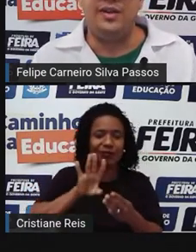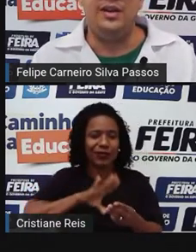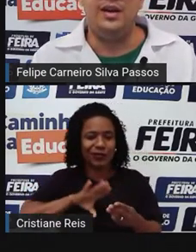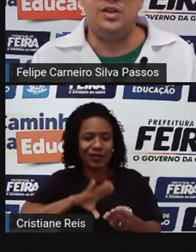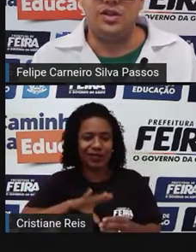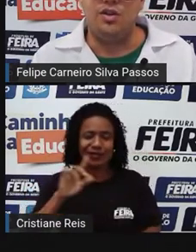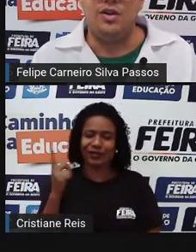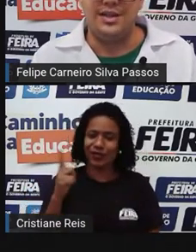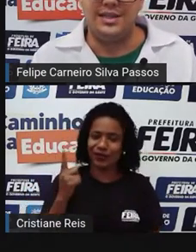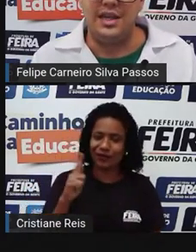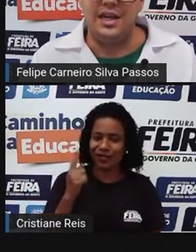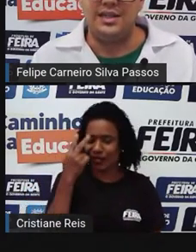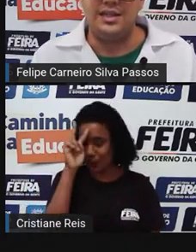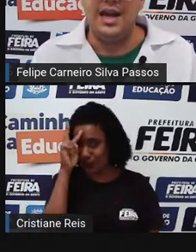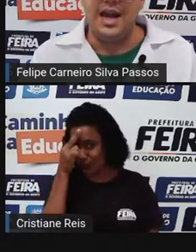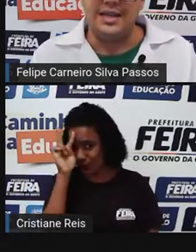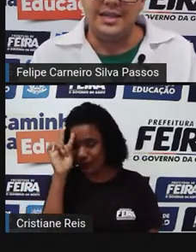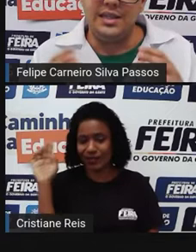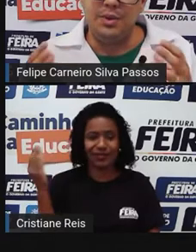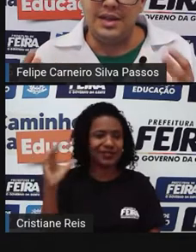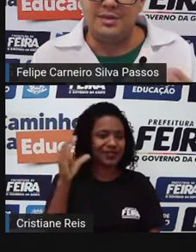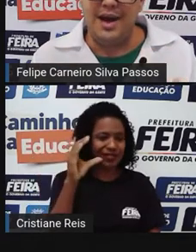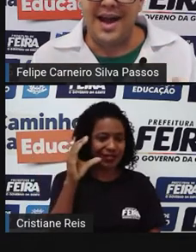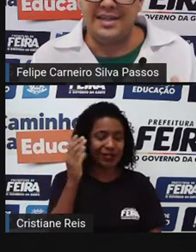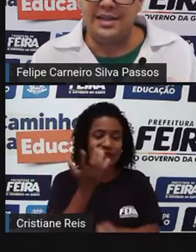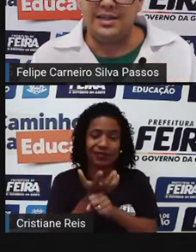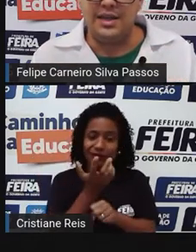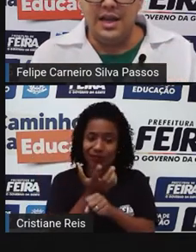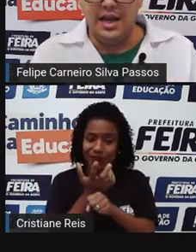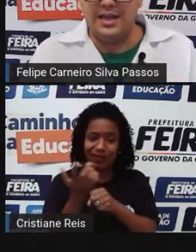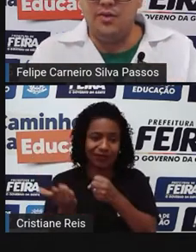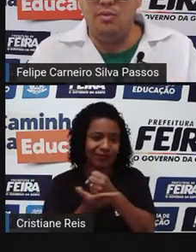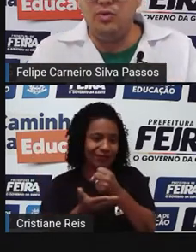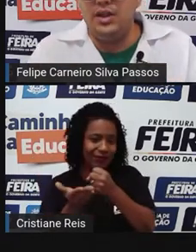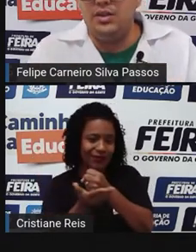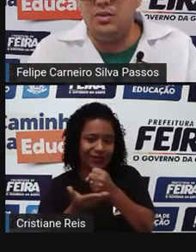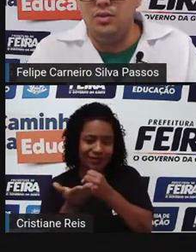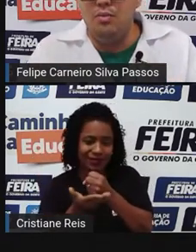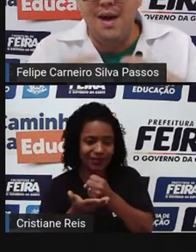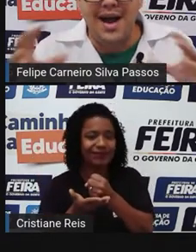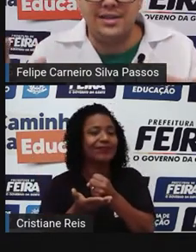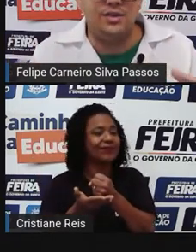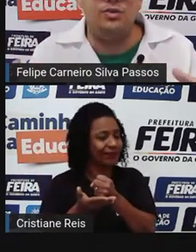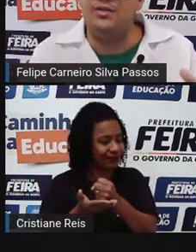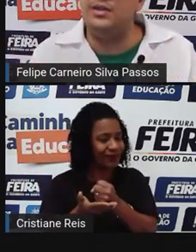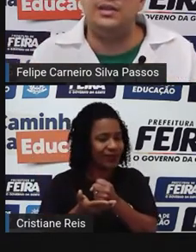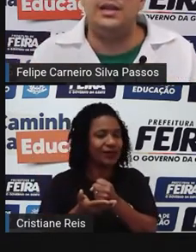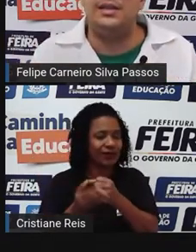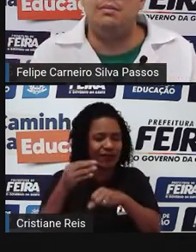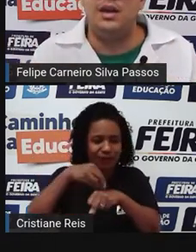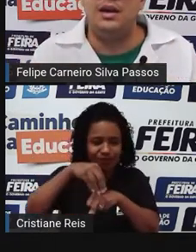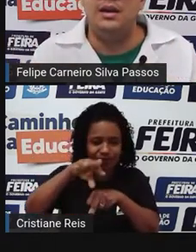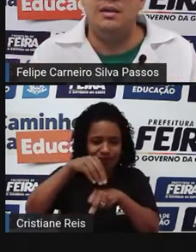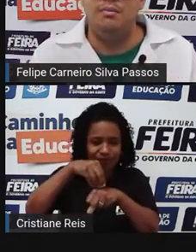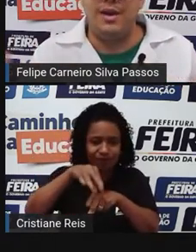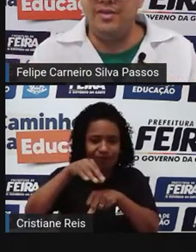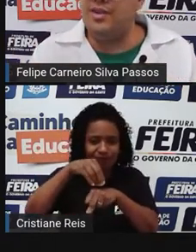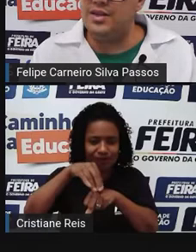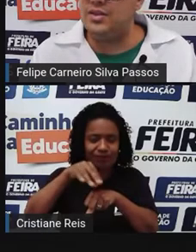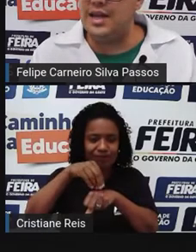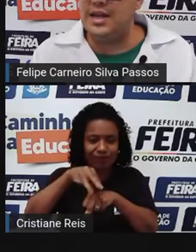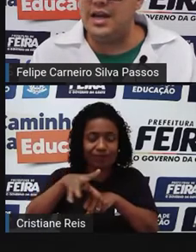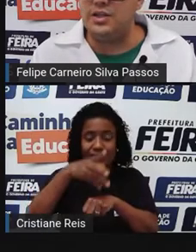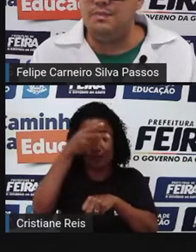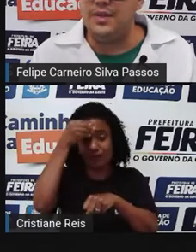geografia, história, ciências. Essas disciplinas básicas, elas vão montando o básico que você tem que saber para